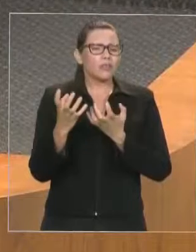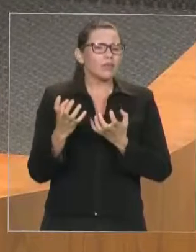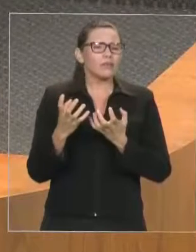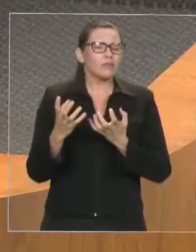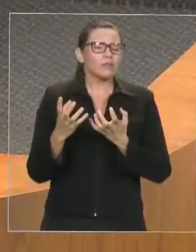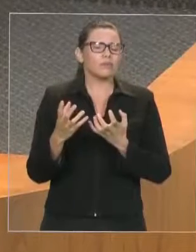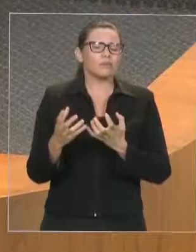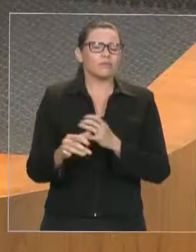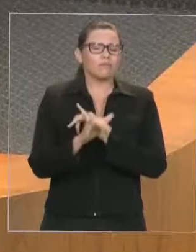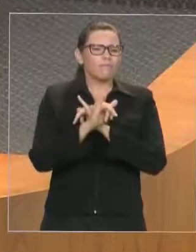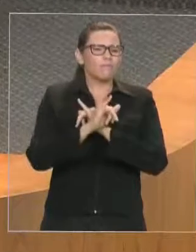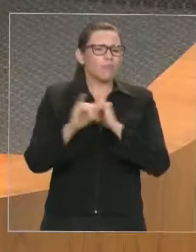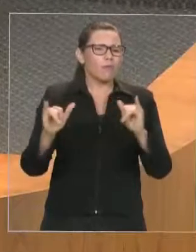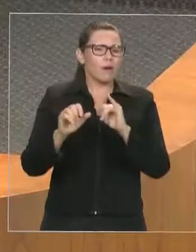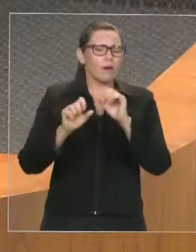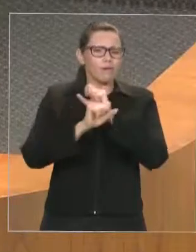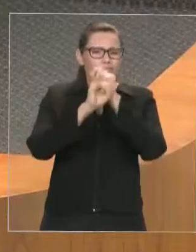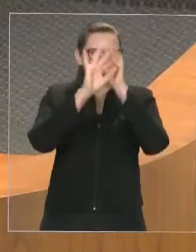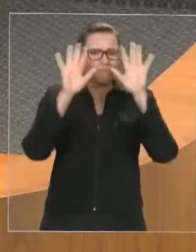para vocês aqui,